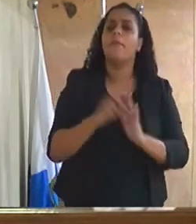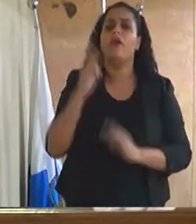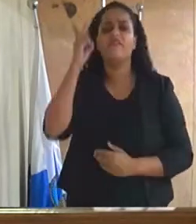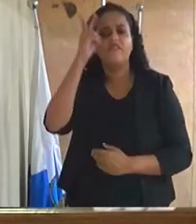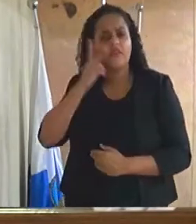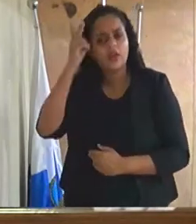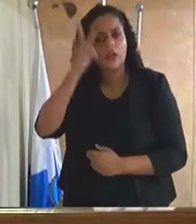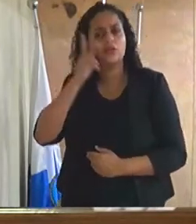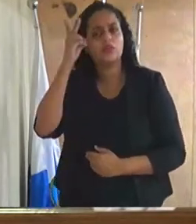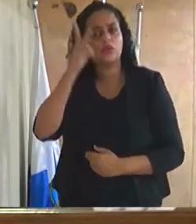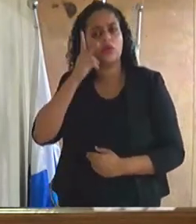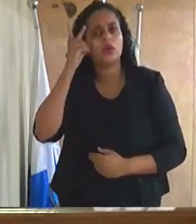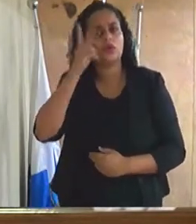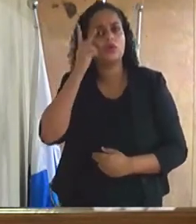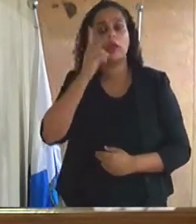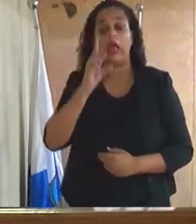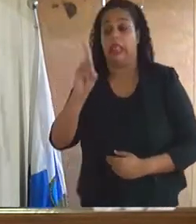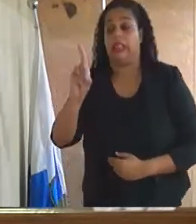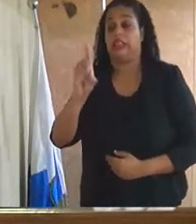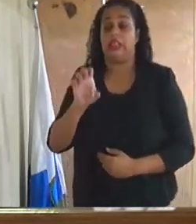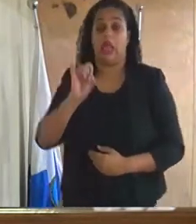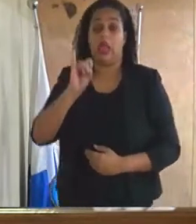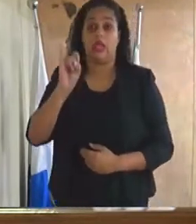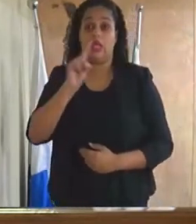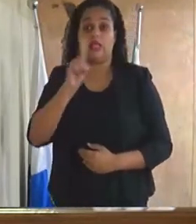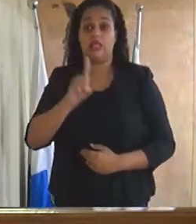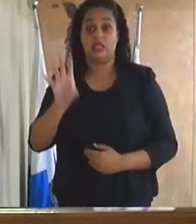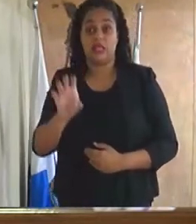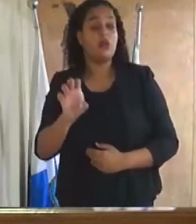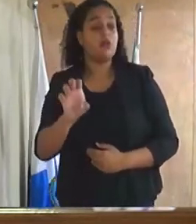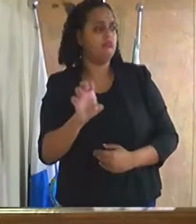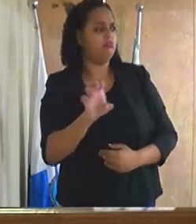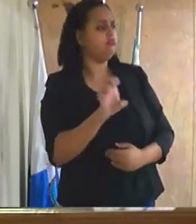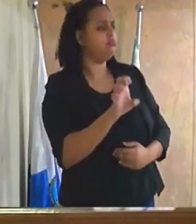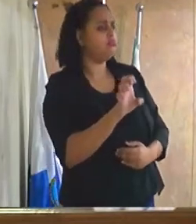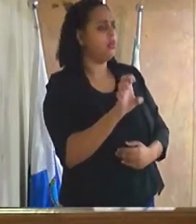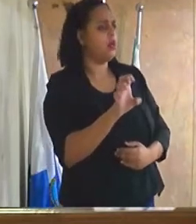desde do seu Dino colocou